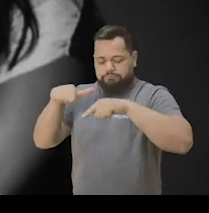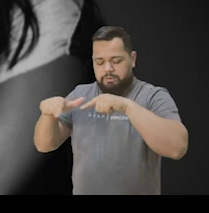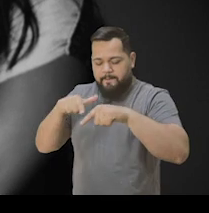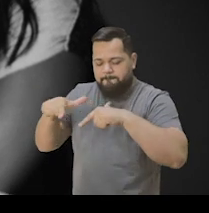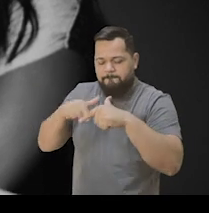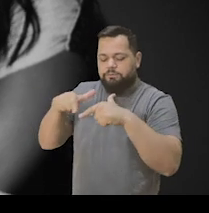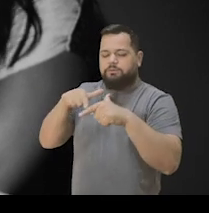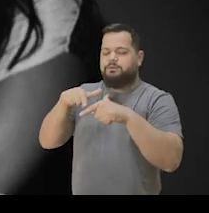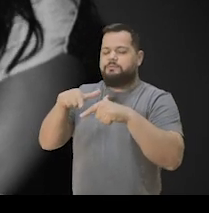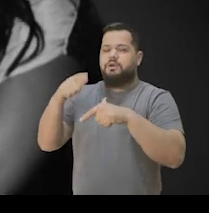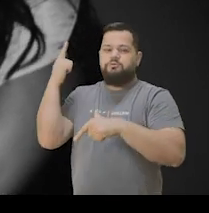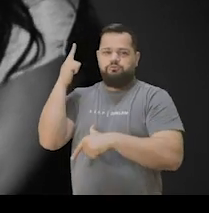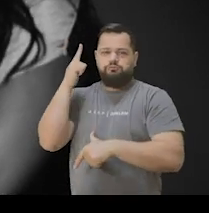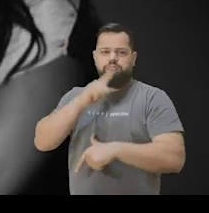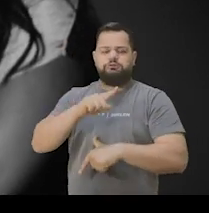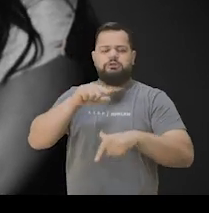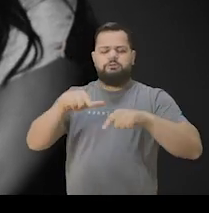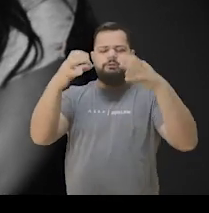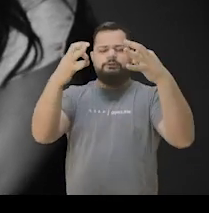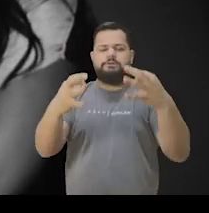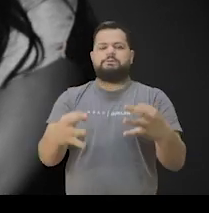sono, para cumprir com meu dever.